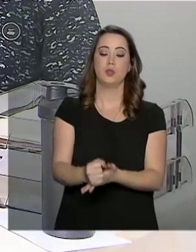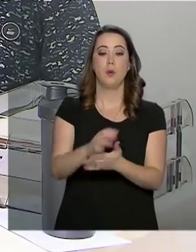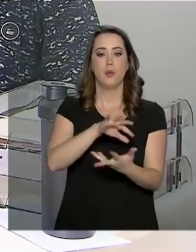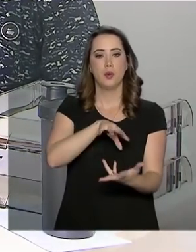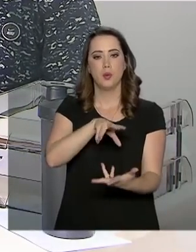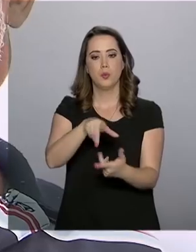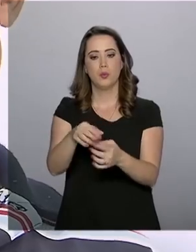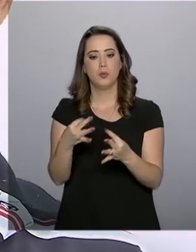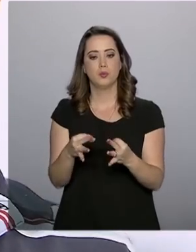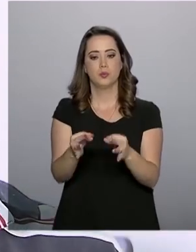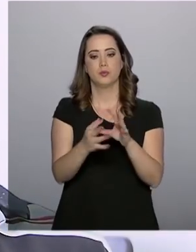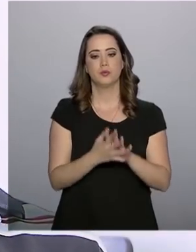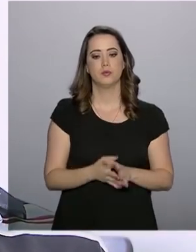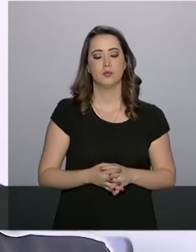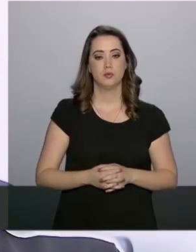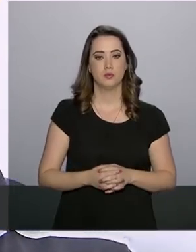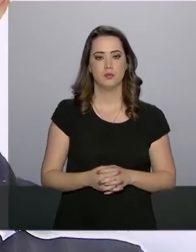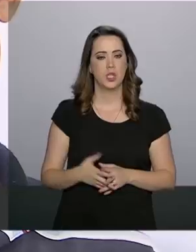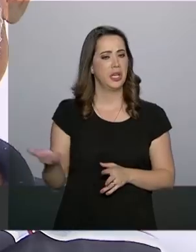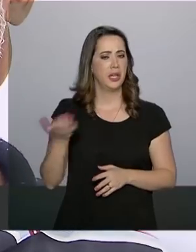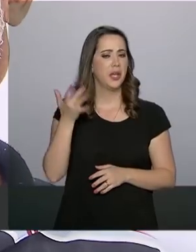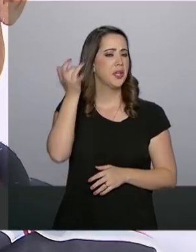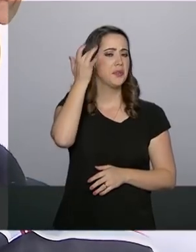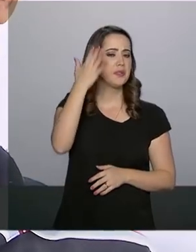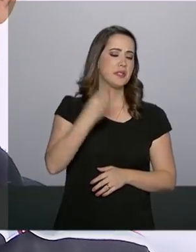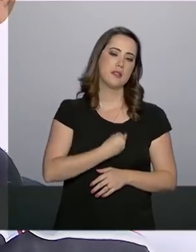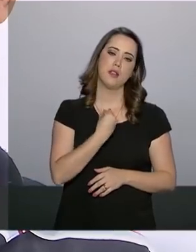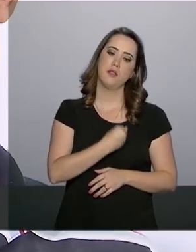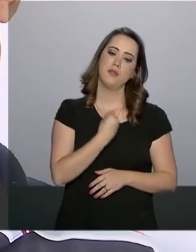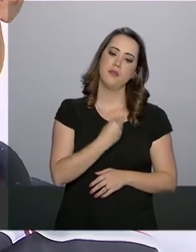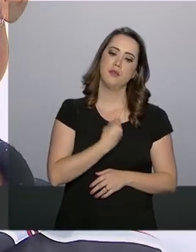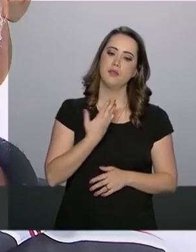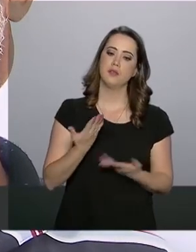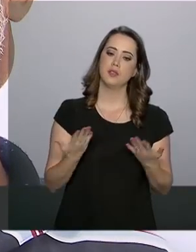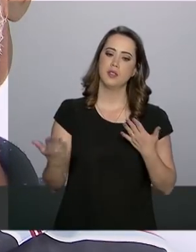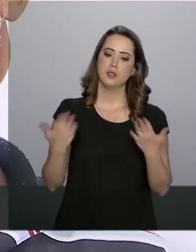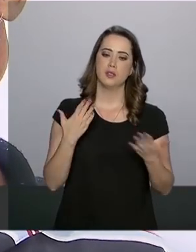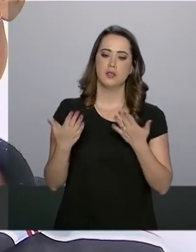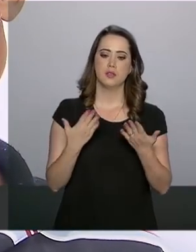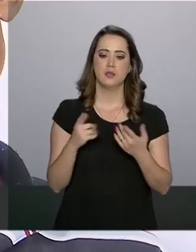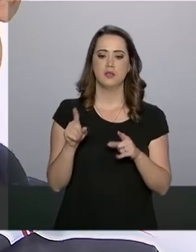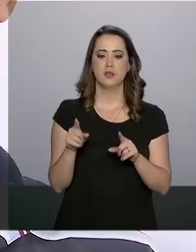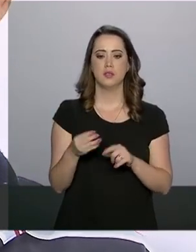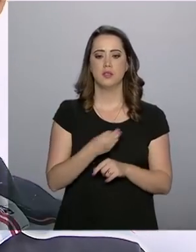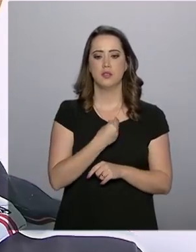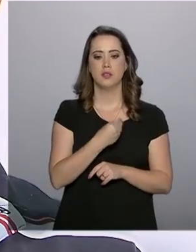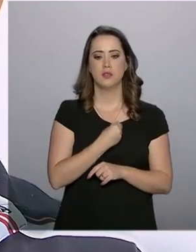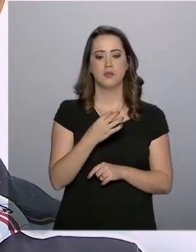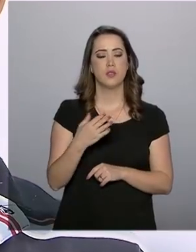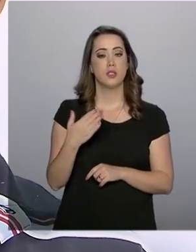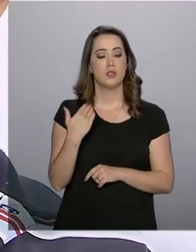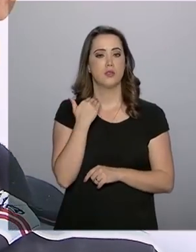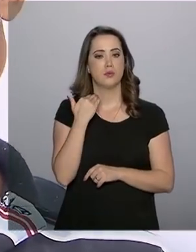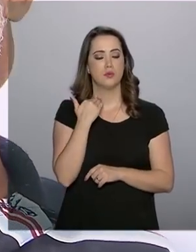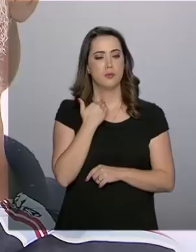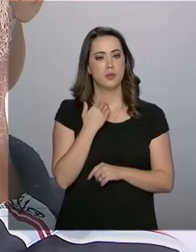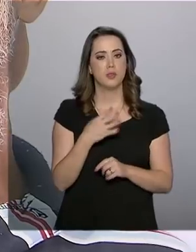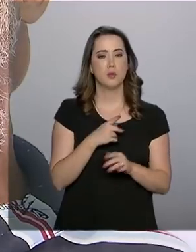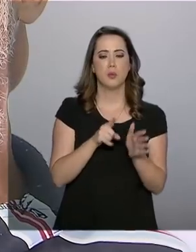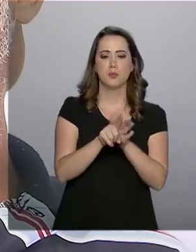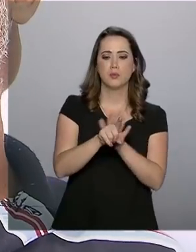mundo digital. Pretendo facilitar a minha vida relacionada à vida bancária, a